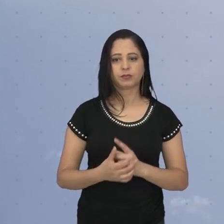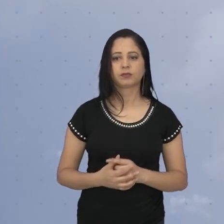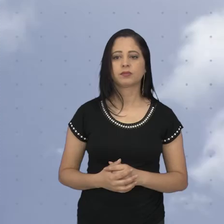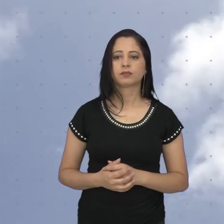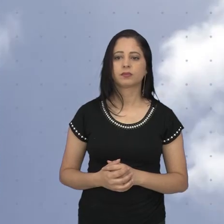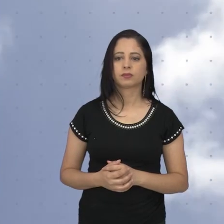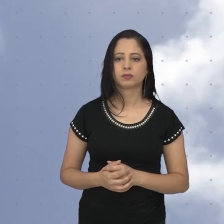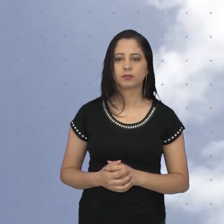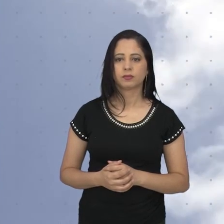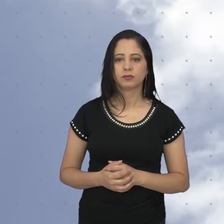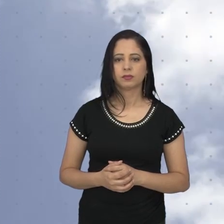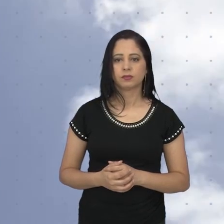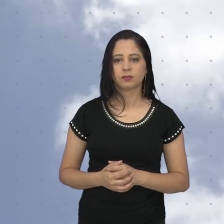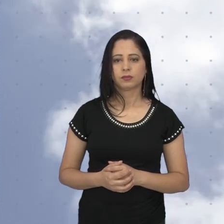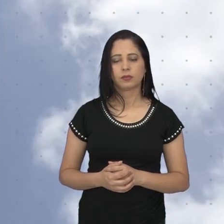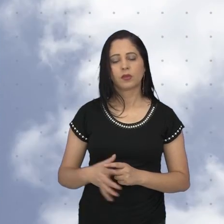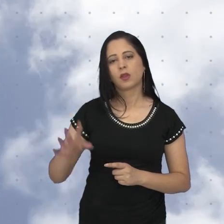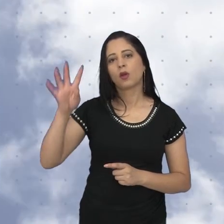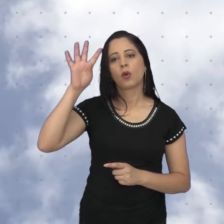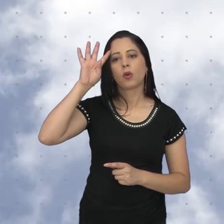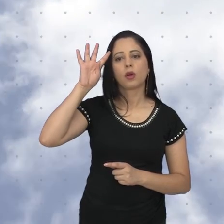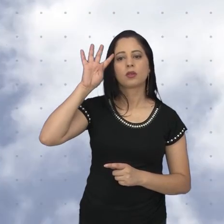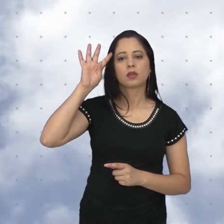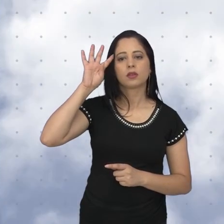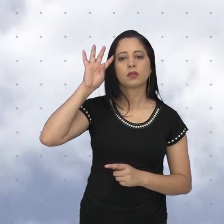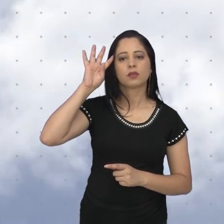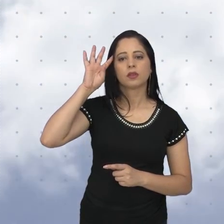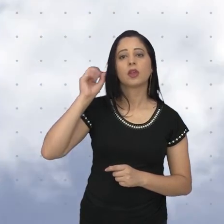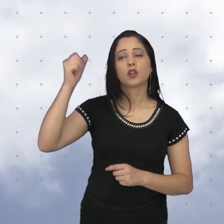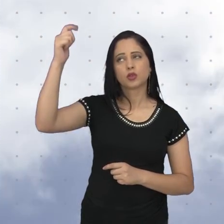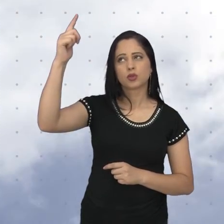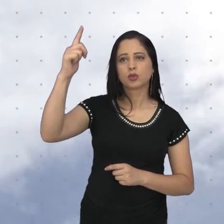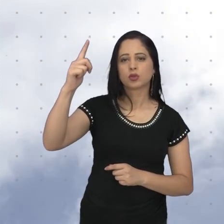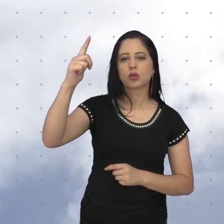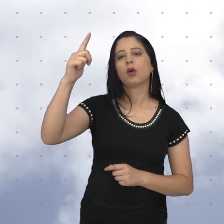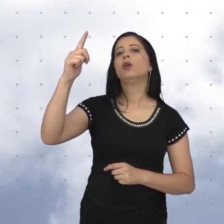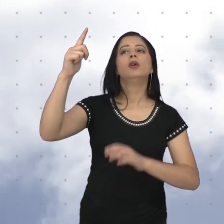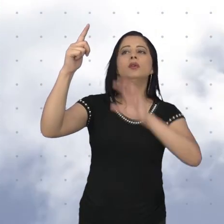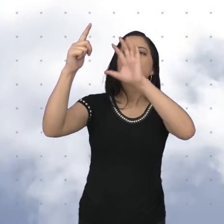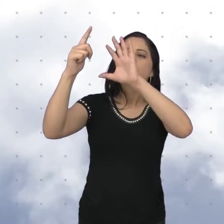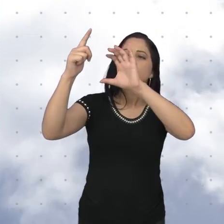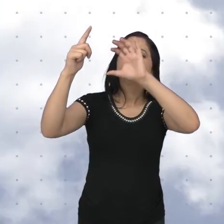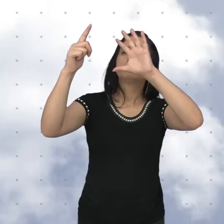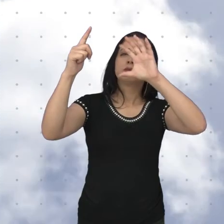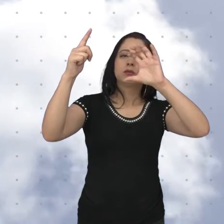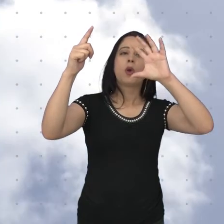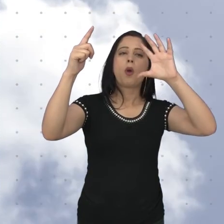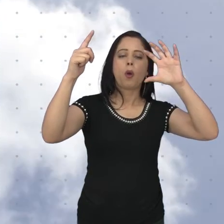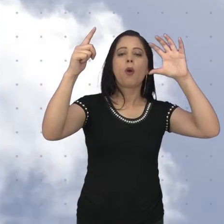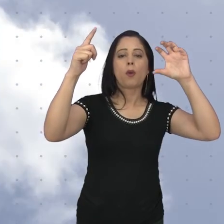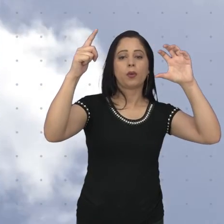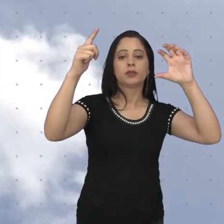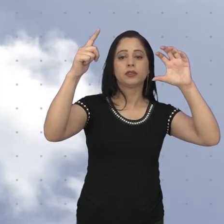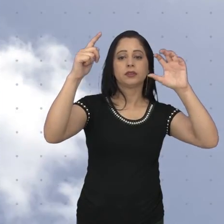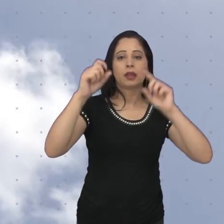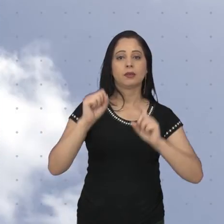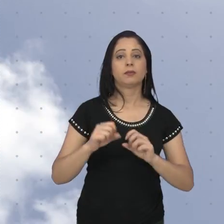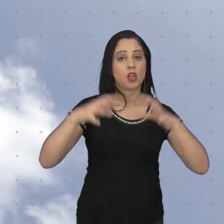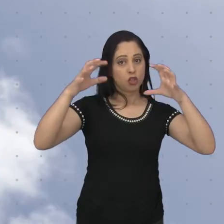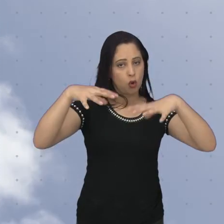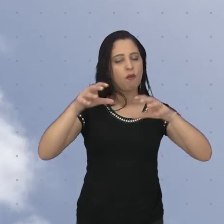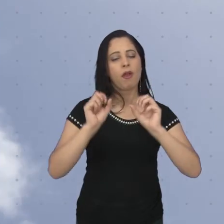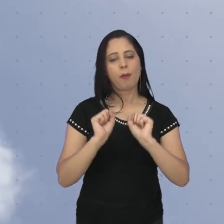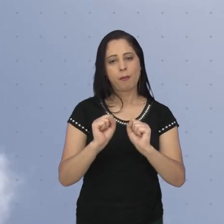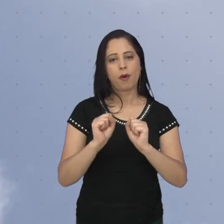graus, com mínima de 16. A quarta-feira também será de sol, com o aumento de nuvens ao longo do